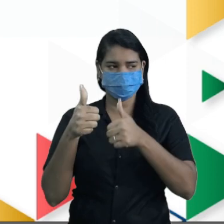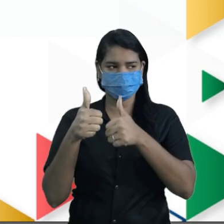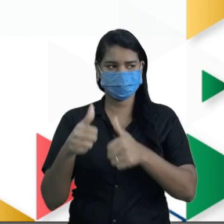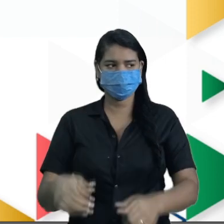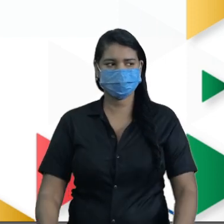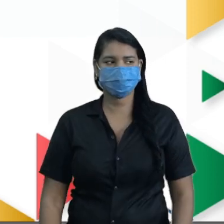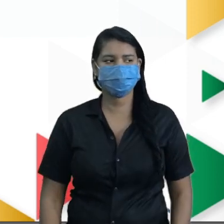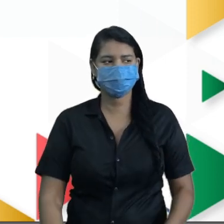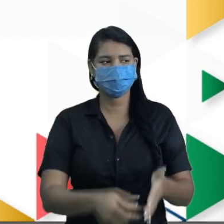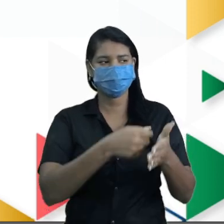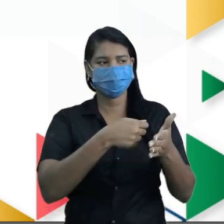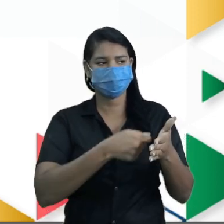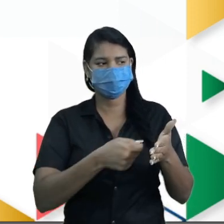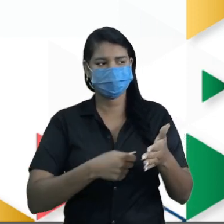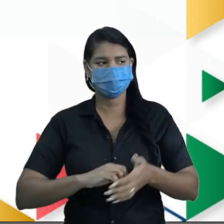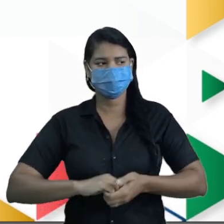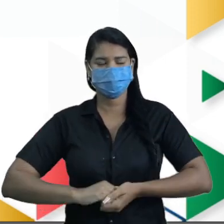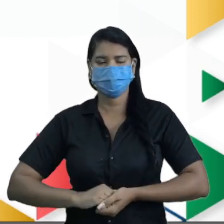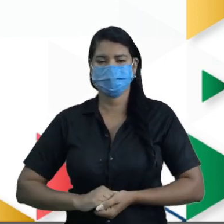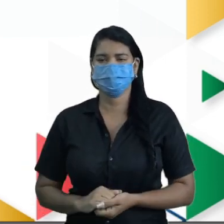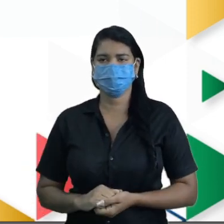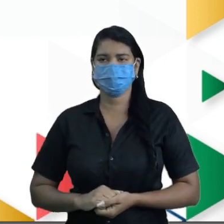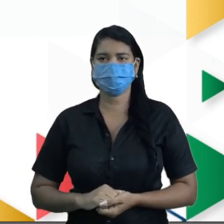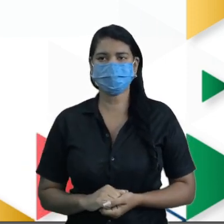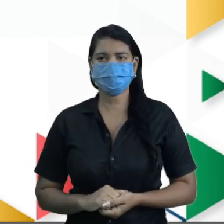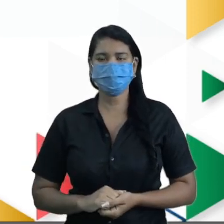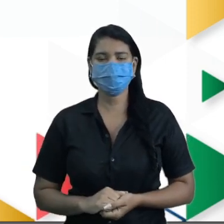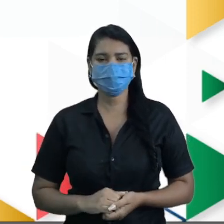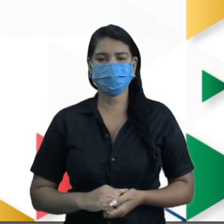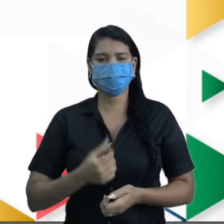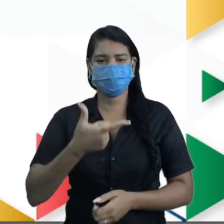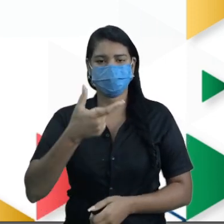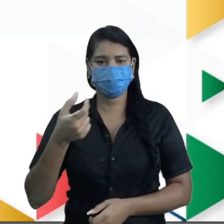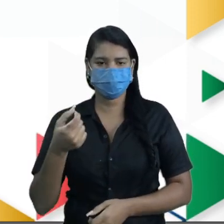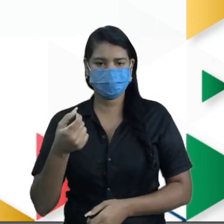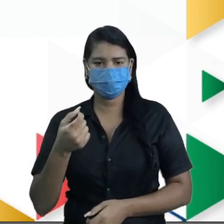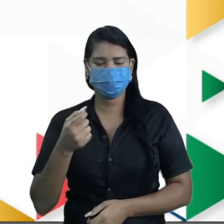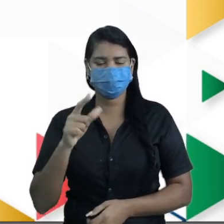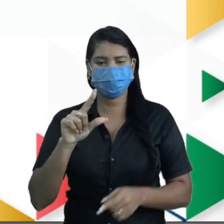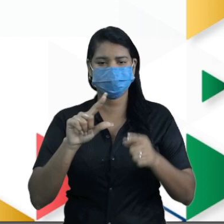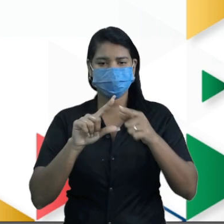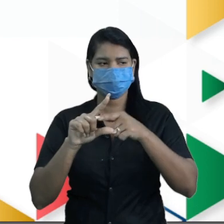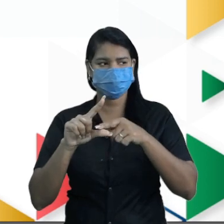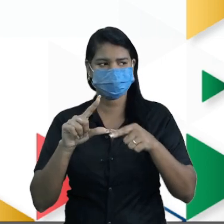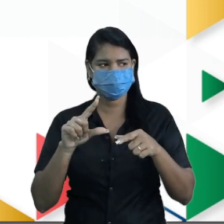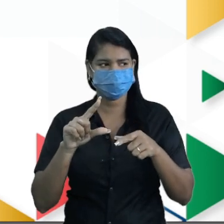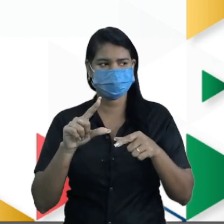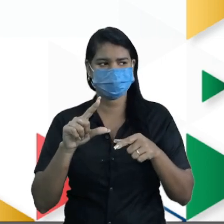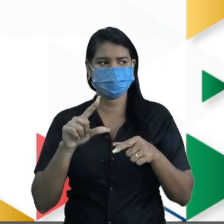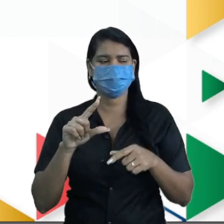Anota aí, corre isso aí, tá? R$20,00 é a menor, porque a menor quantidade só existe em 40. E